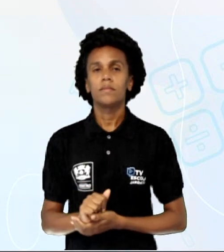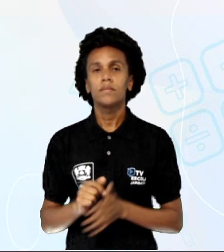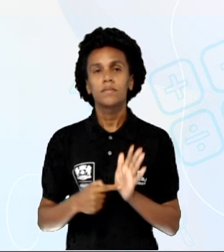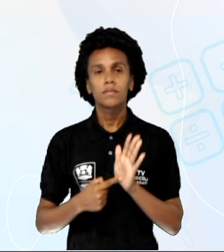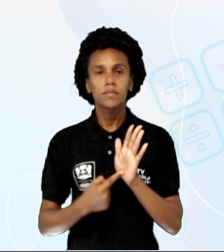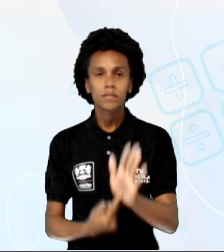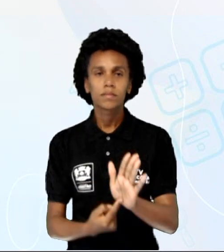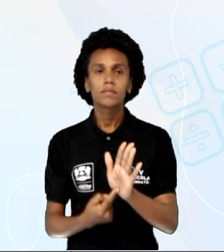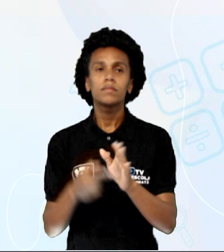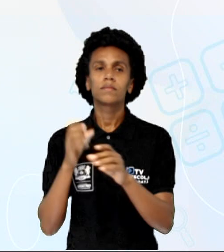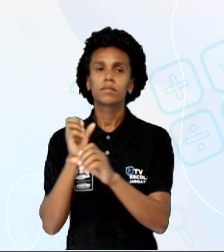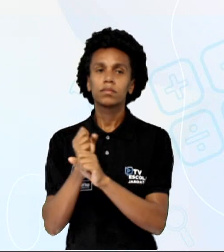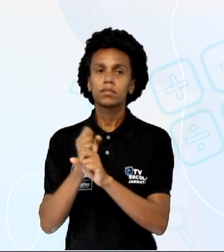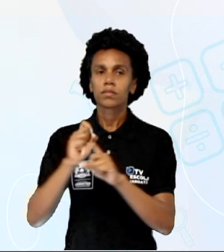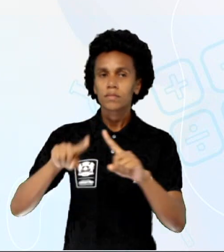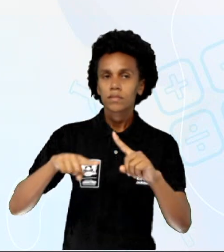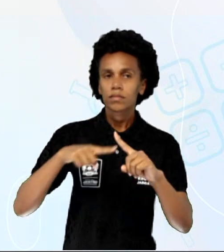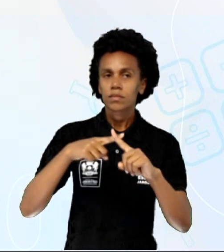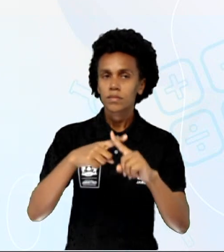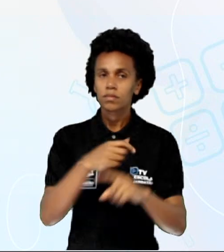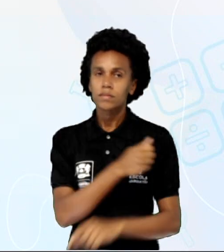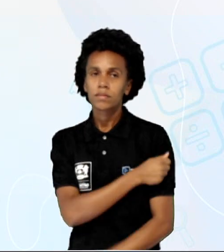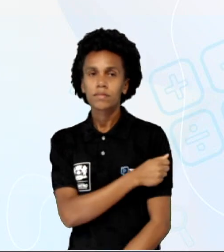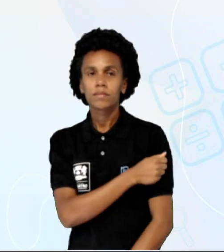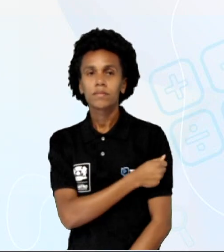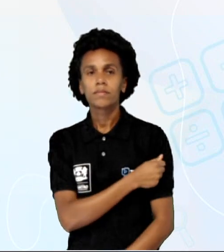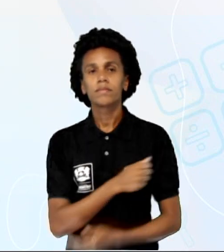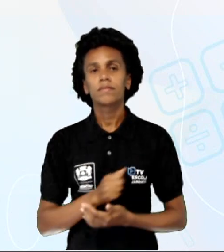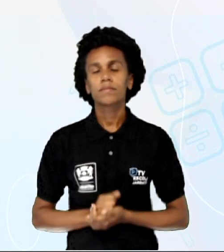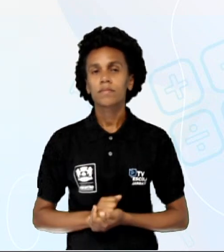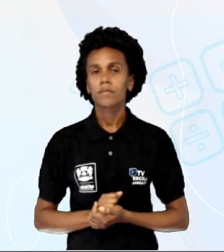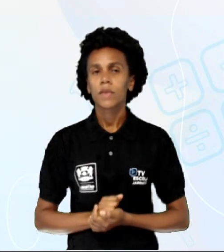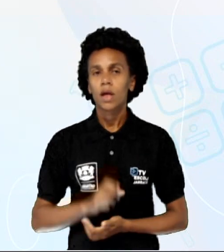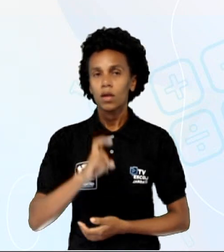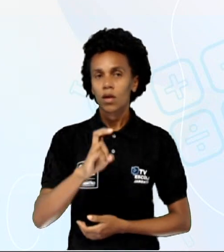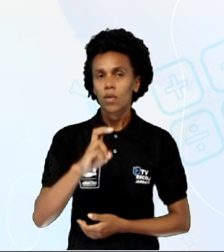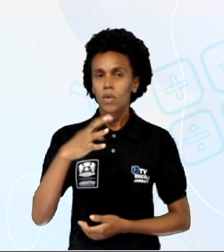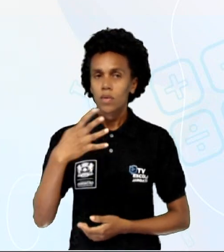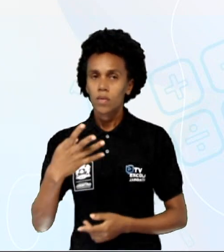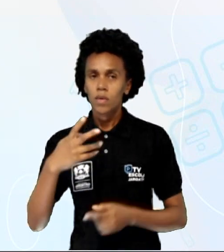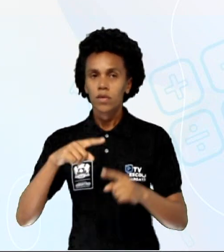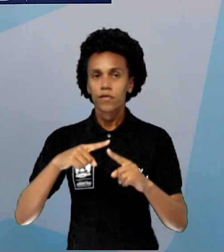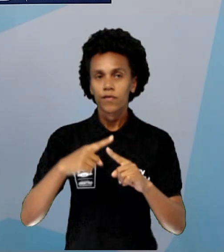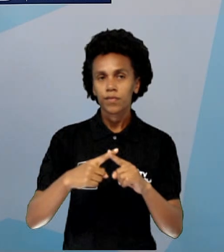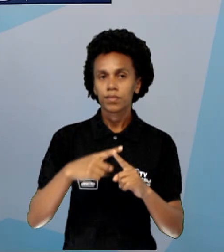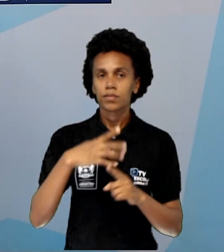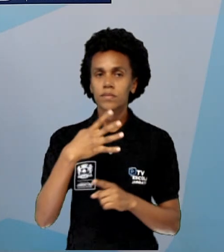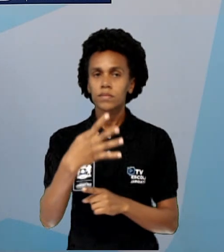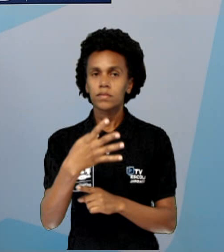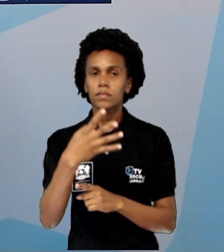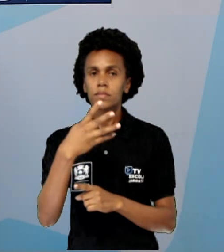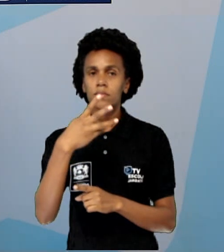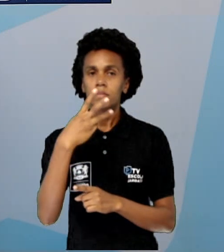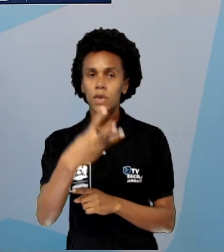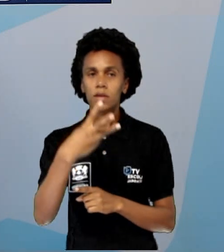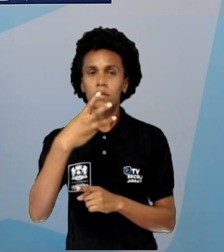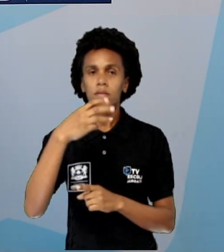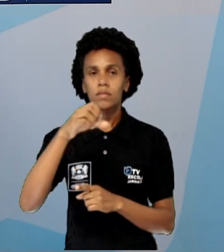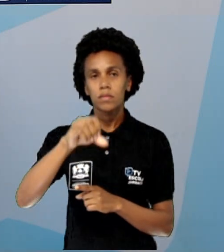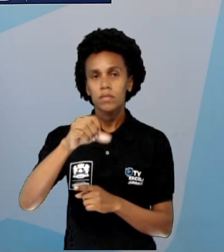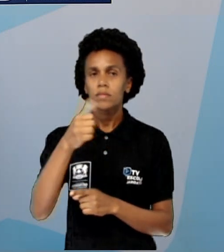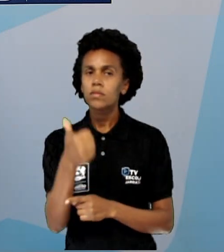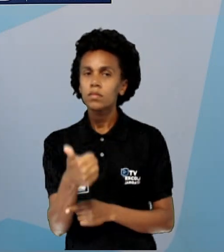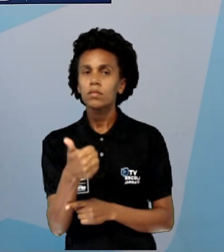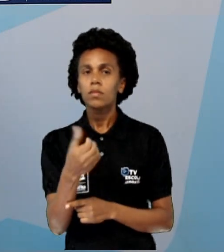alunos. Aí, a gente tem 54 vezes 396. Você percebe que tem alguns quadradinhos aí que estão